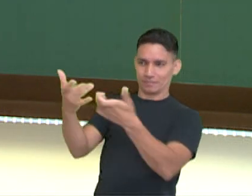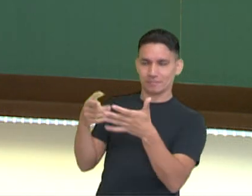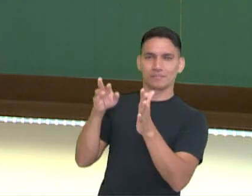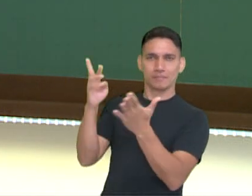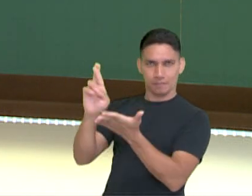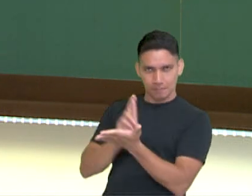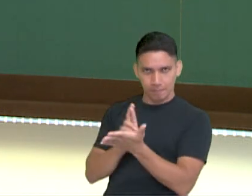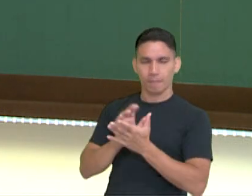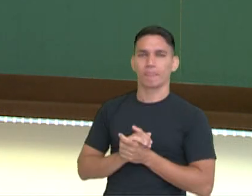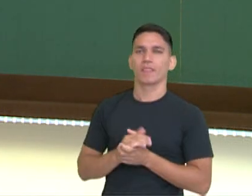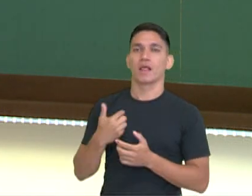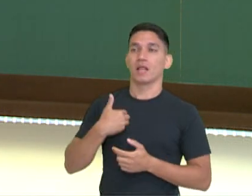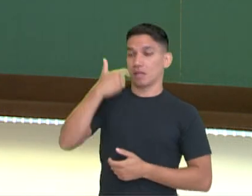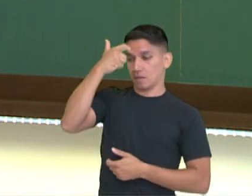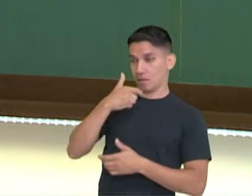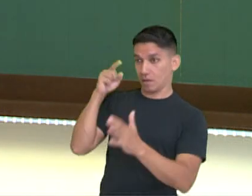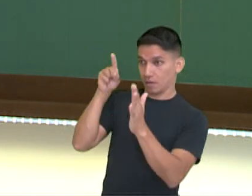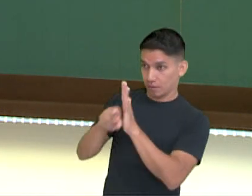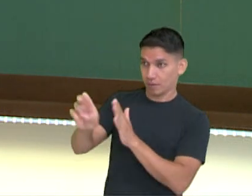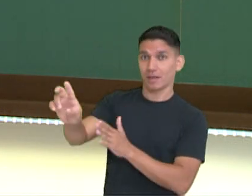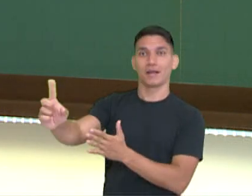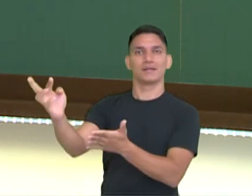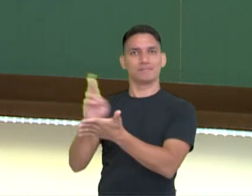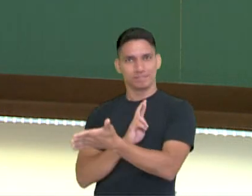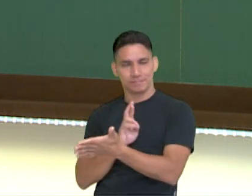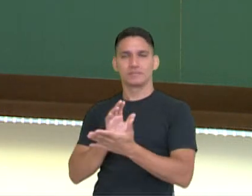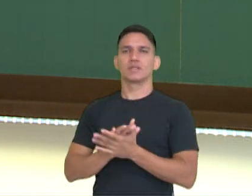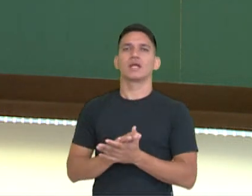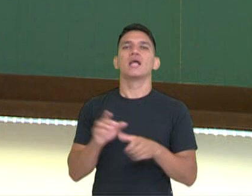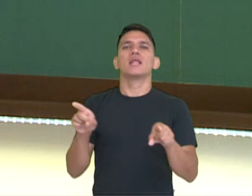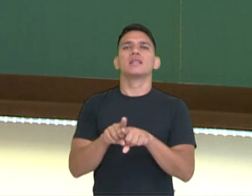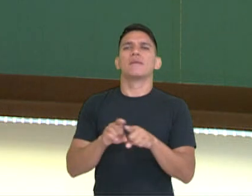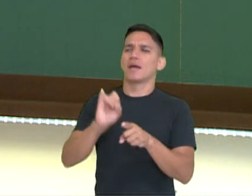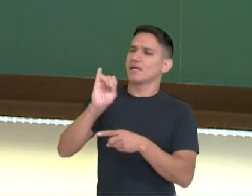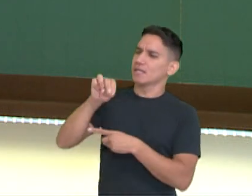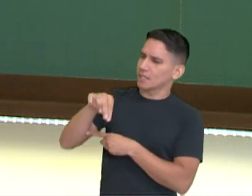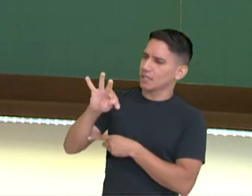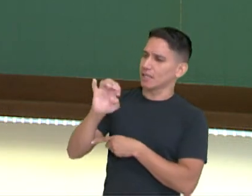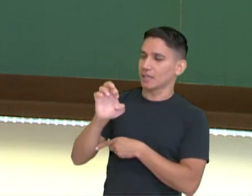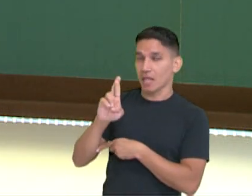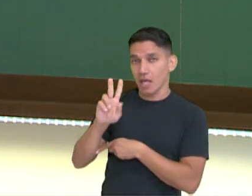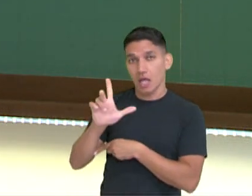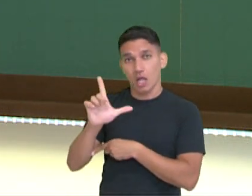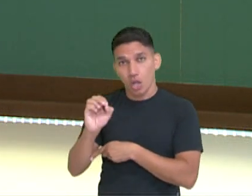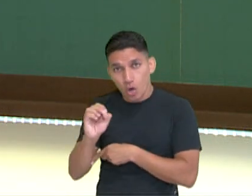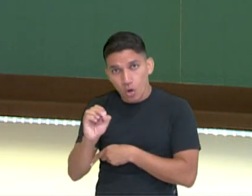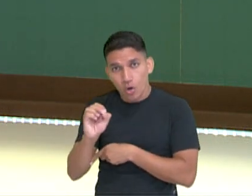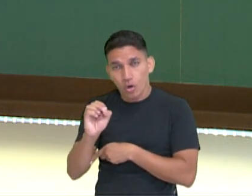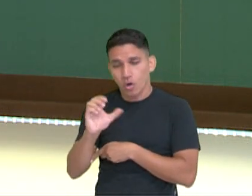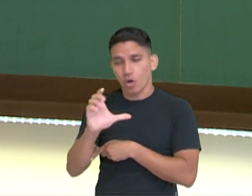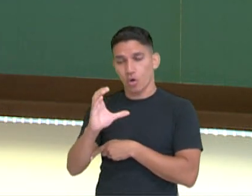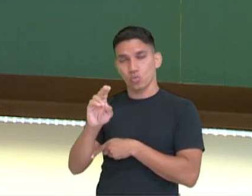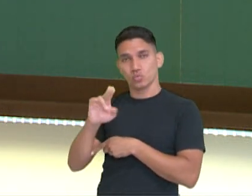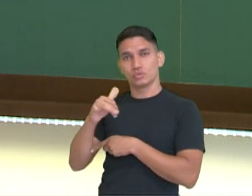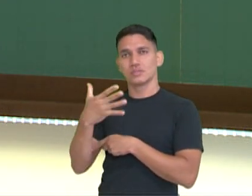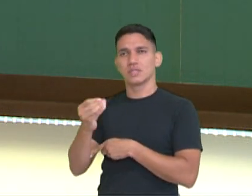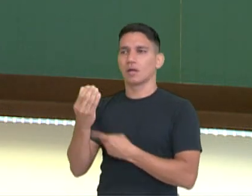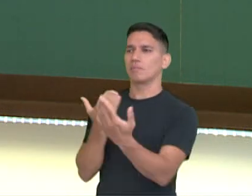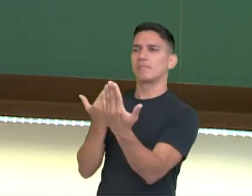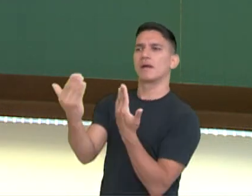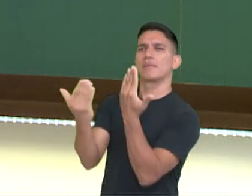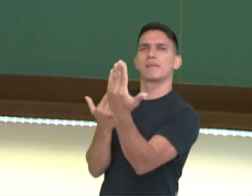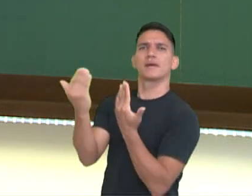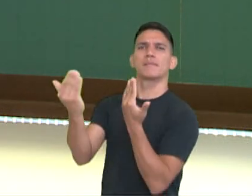Entrevistador e entrevistado, interlocução. Por que interlocução? Porque eles dialogam, eles conversam entre